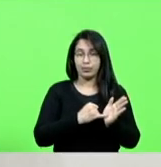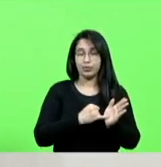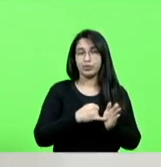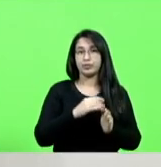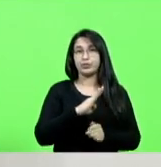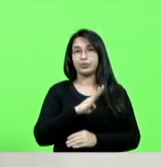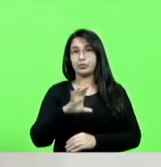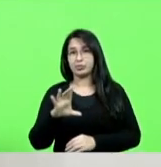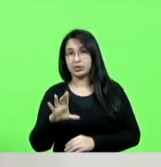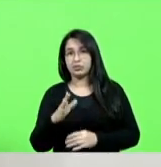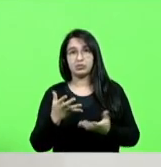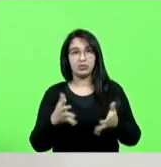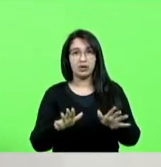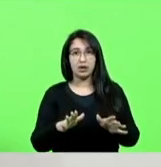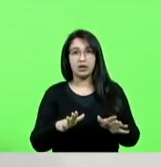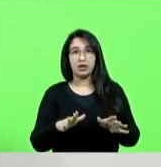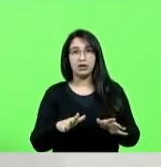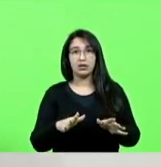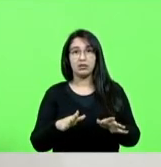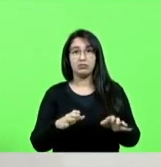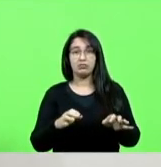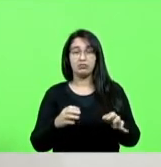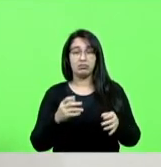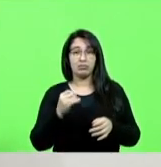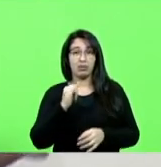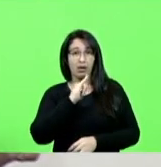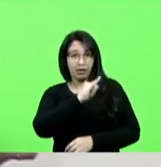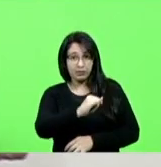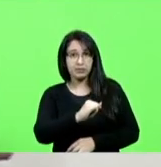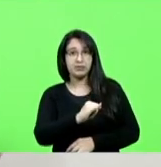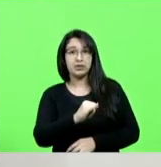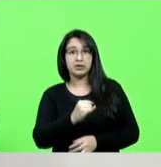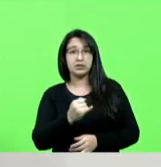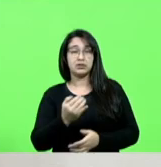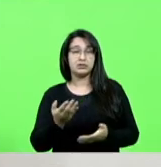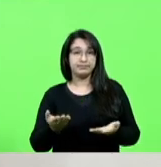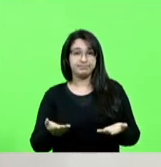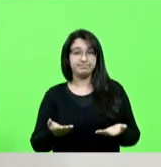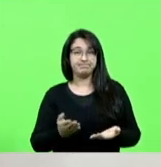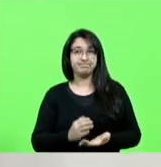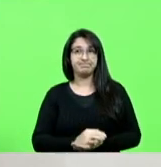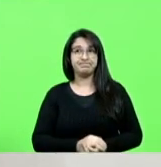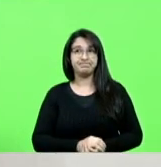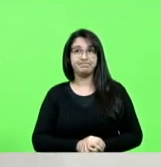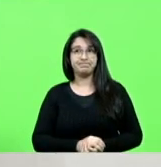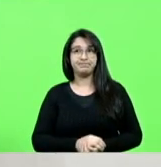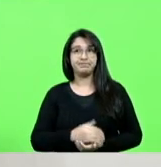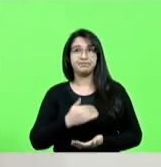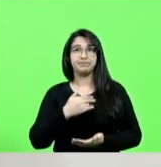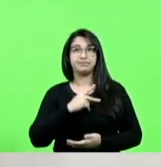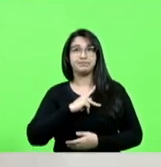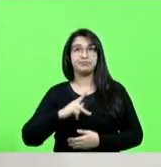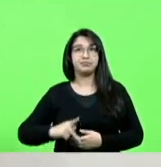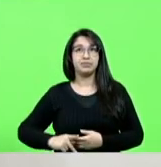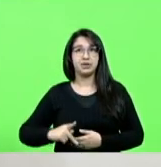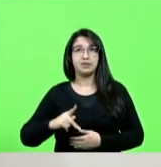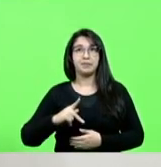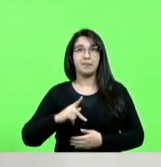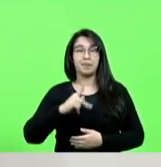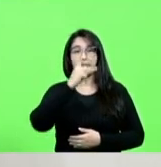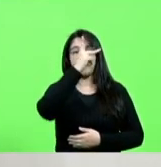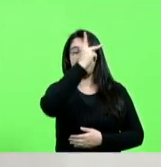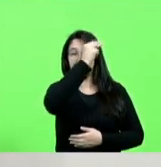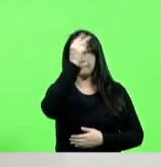Santa Catarina vai e diz pô vai e diz que nós vamos lá e fizemos o prefeito Mário Delbrande vai lá pega o dinheiro